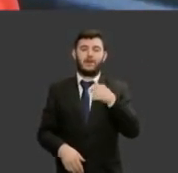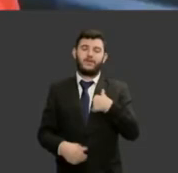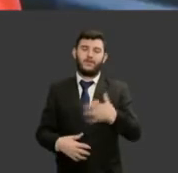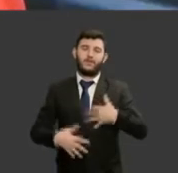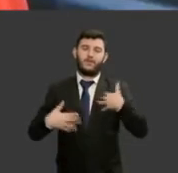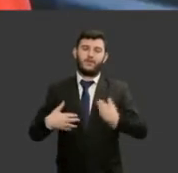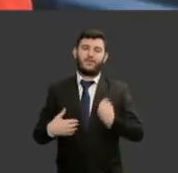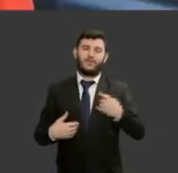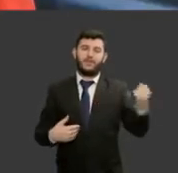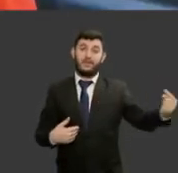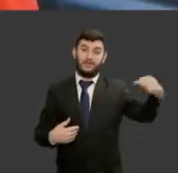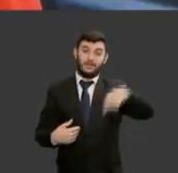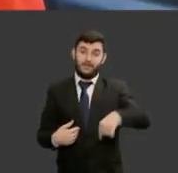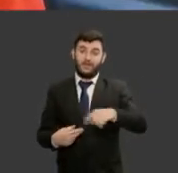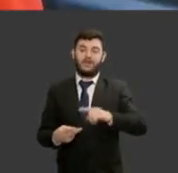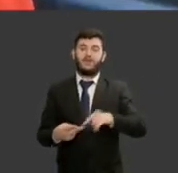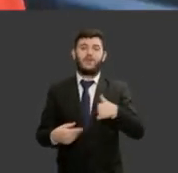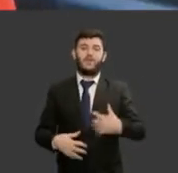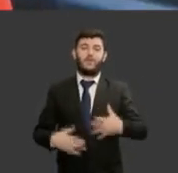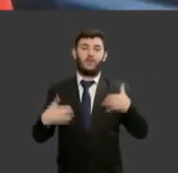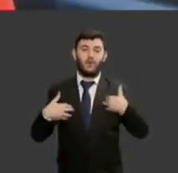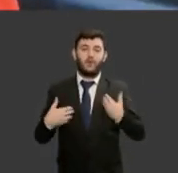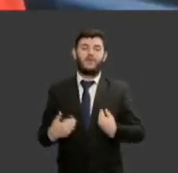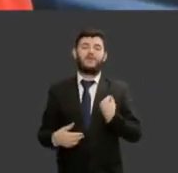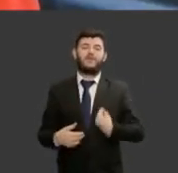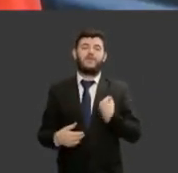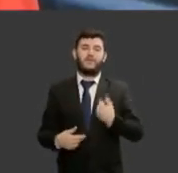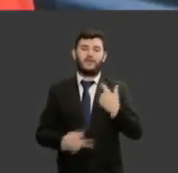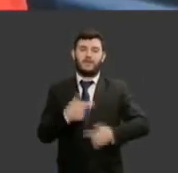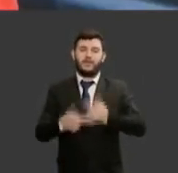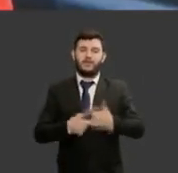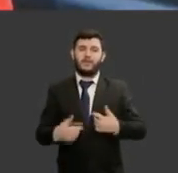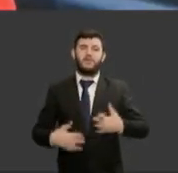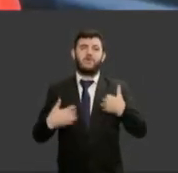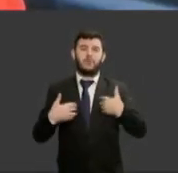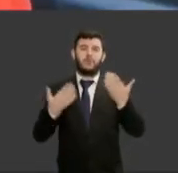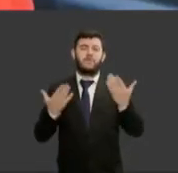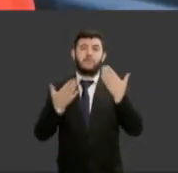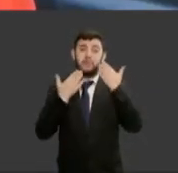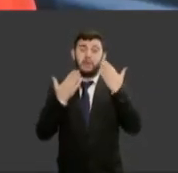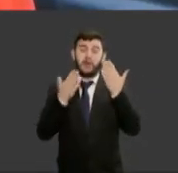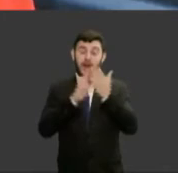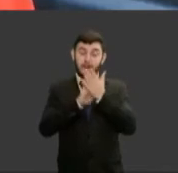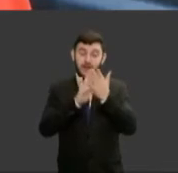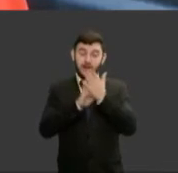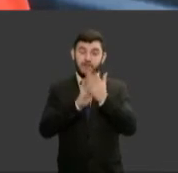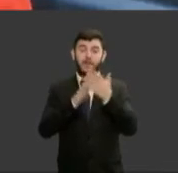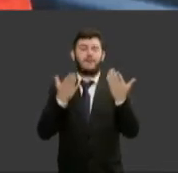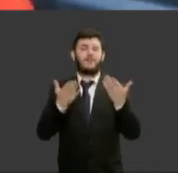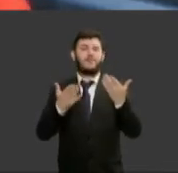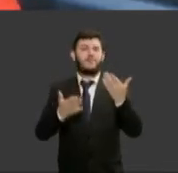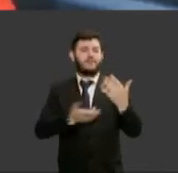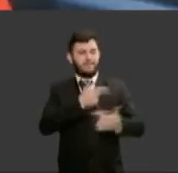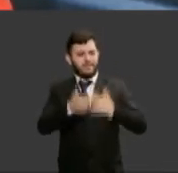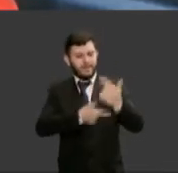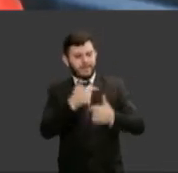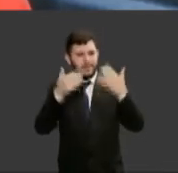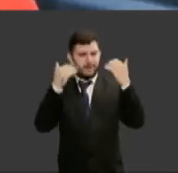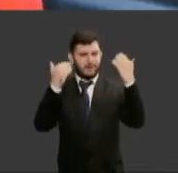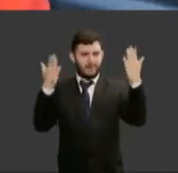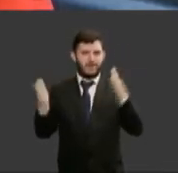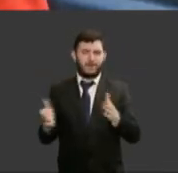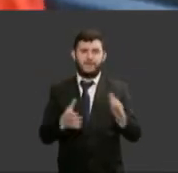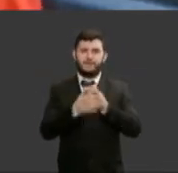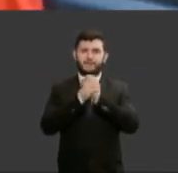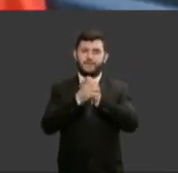Tribunal de Justiça parabéns pela sua trajetória e pelo seu sucesso e parabéns pelo evento de hoje gostaria também de cumprimentar a nossa